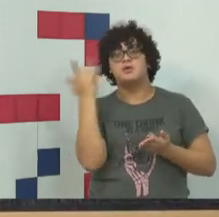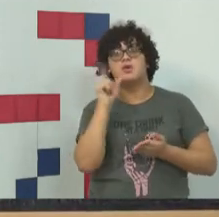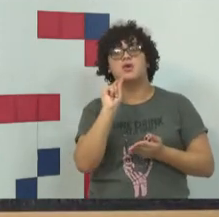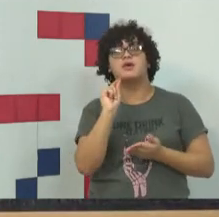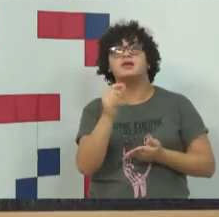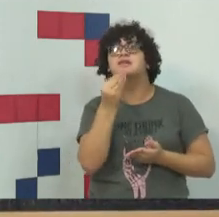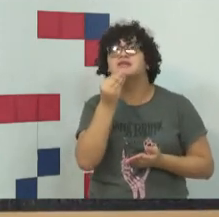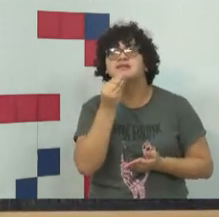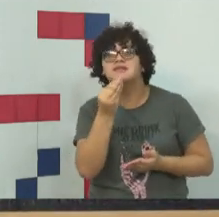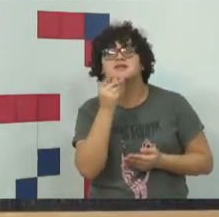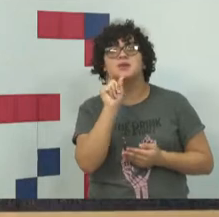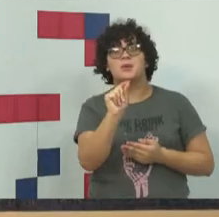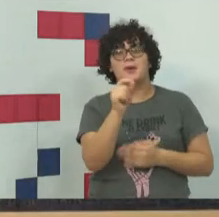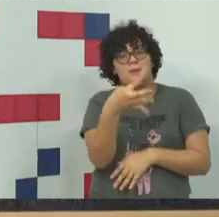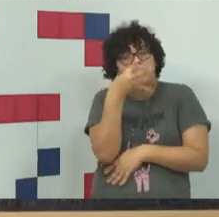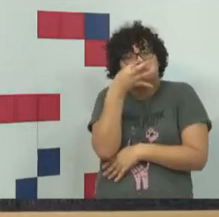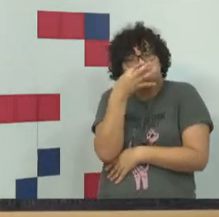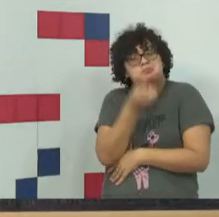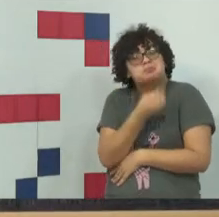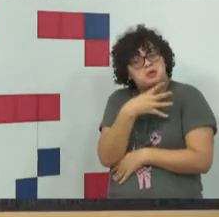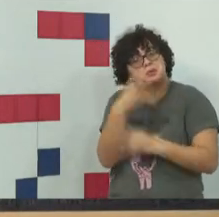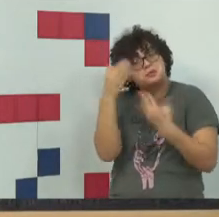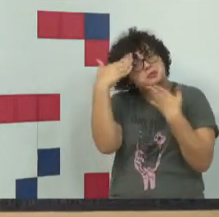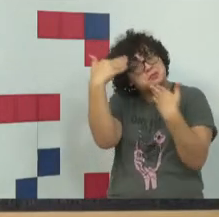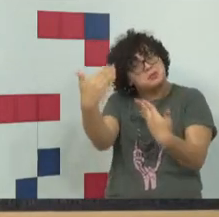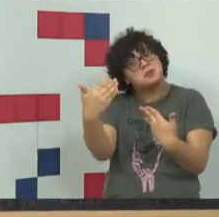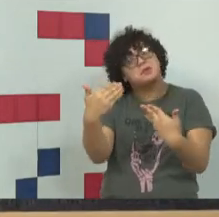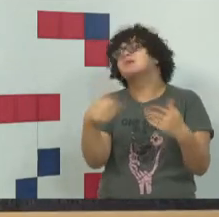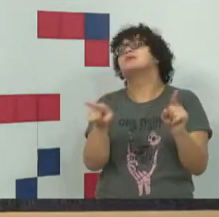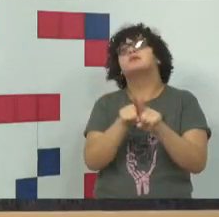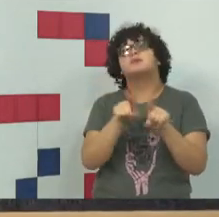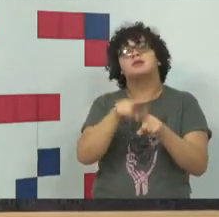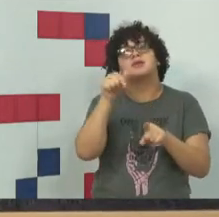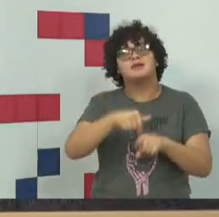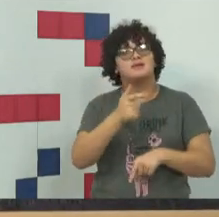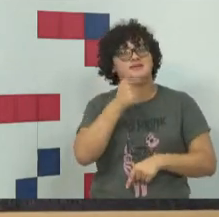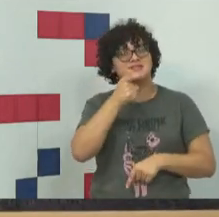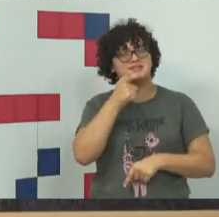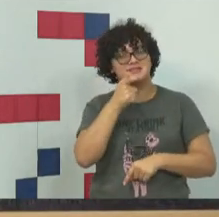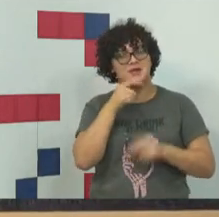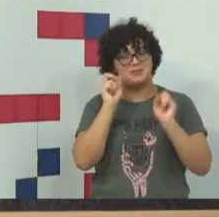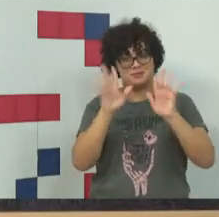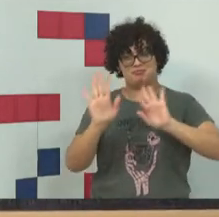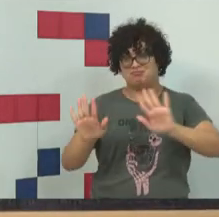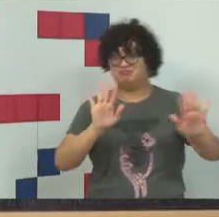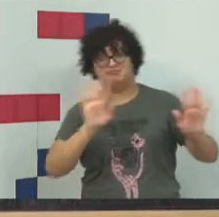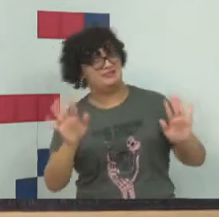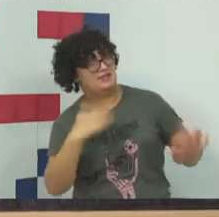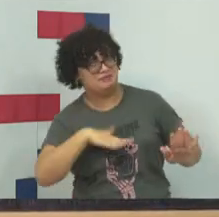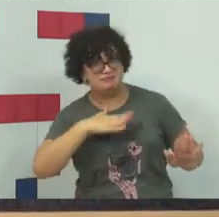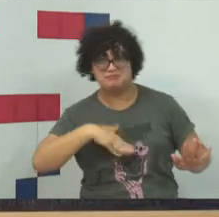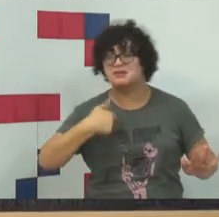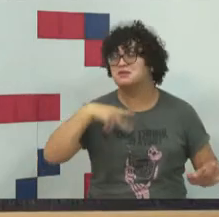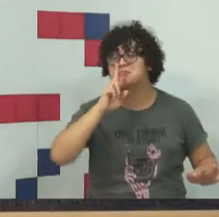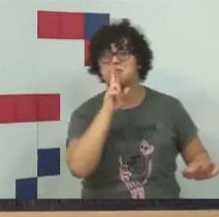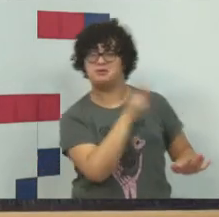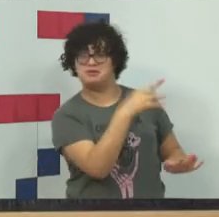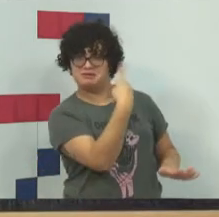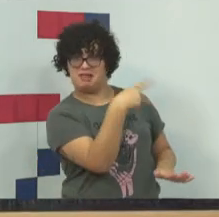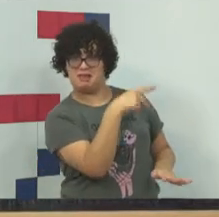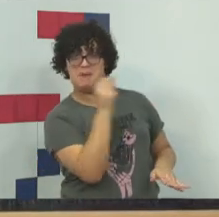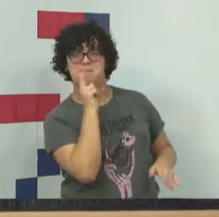admiramos tanto. Então, muito obrigada por estarem nos assistindo. Respondendo à pergunta do Jean, é